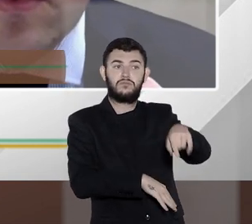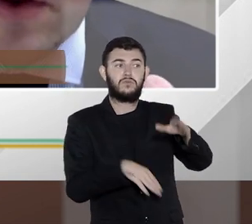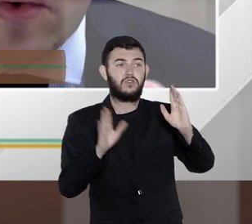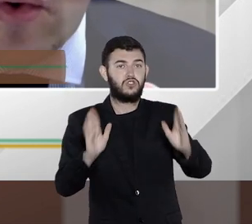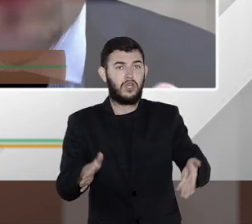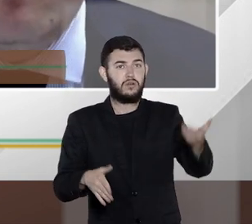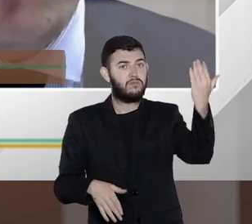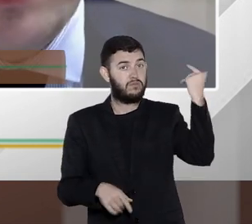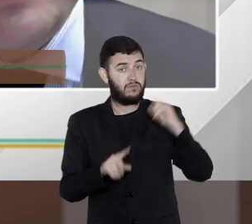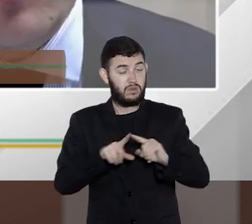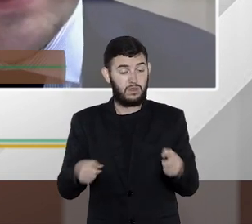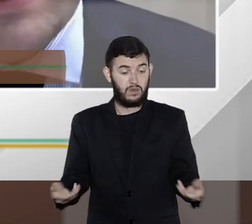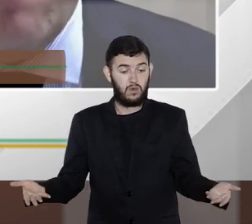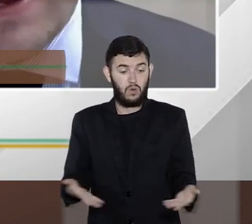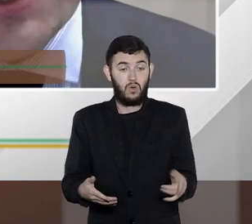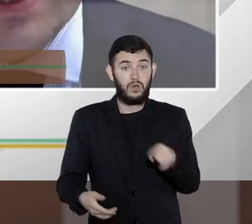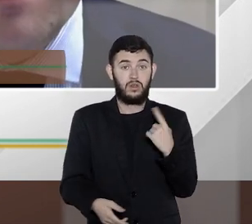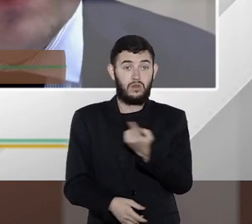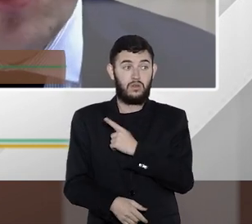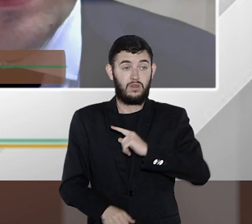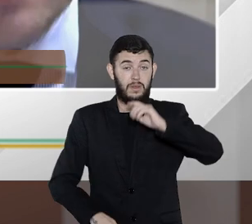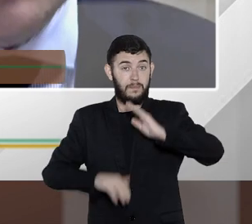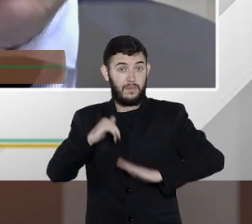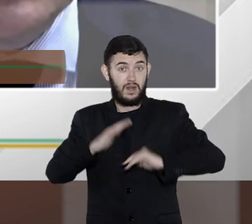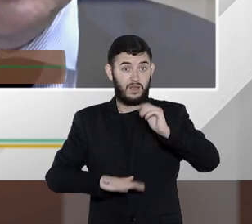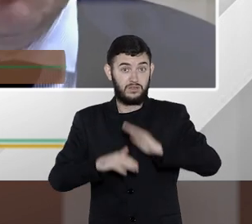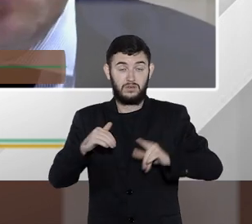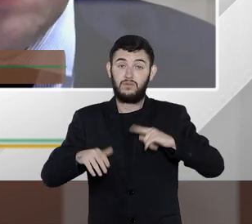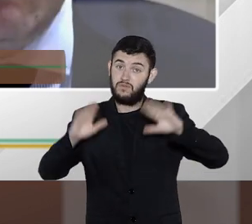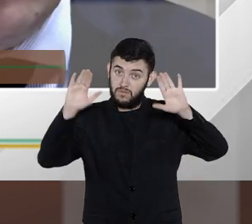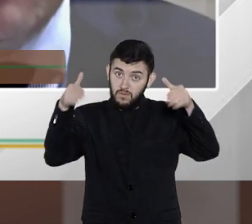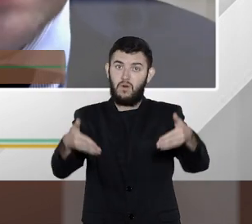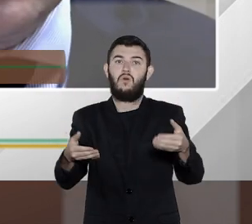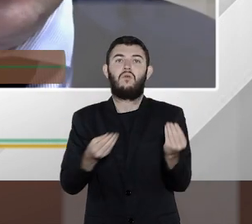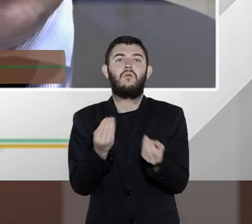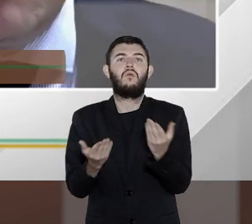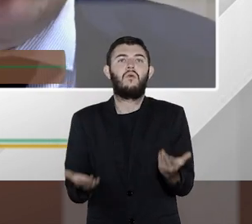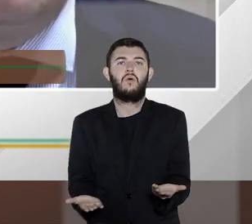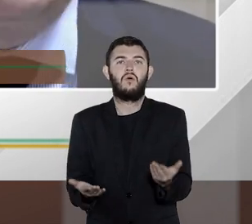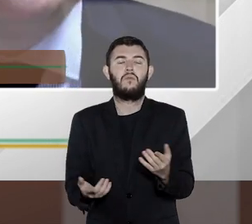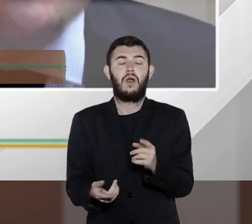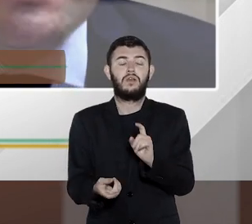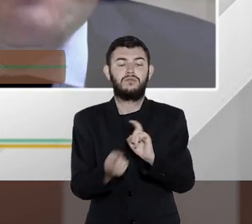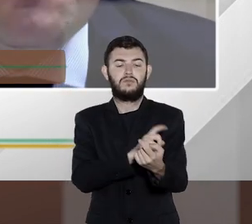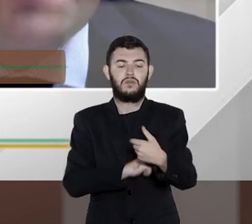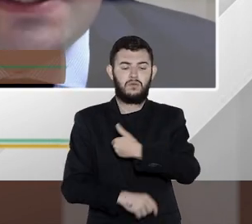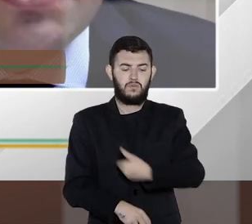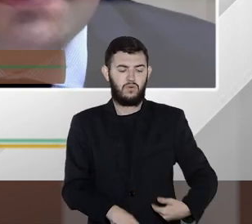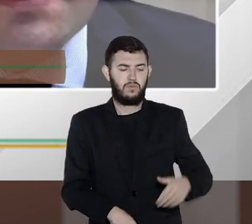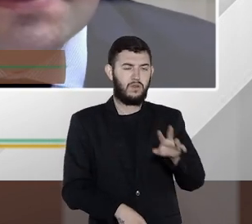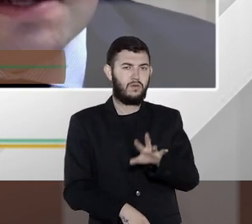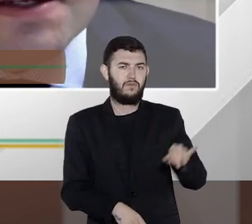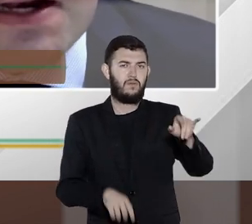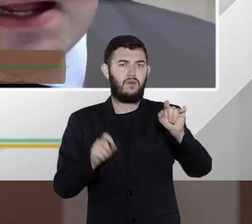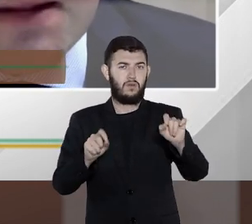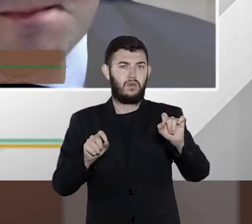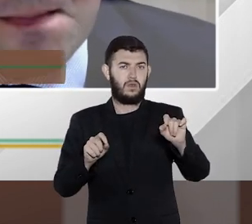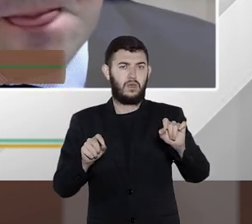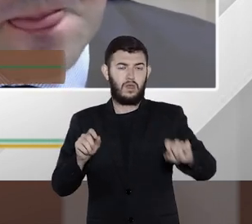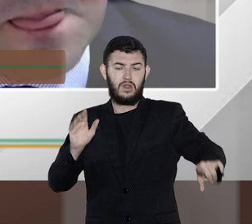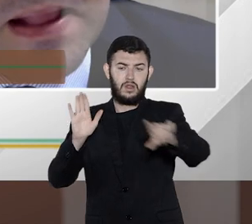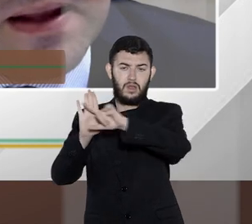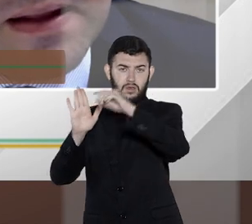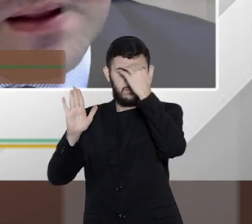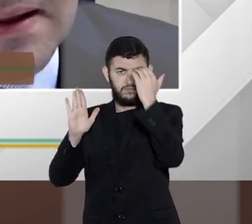um holofote agora na prática o que a administração pública pode fazer para obedecer as diretrizes dessa